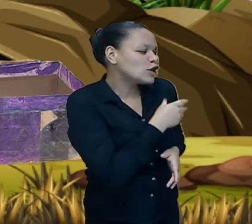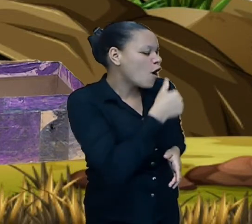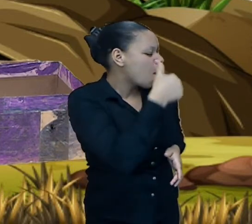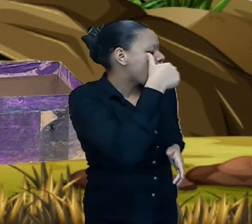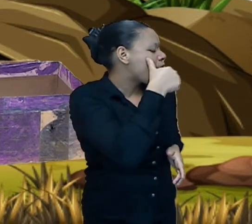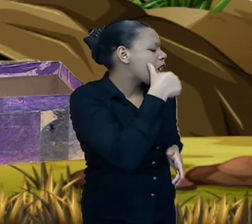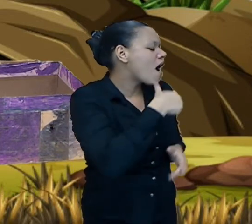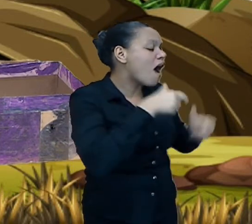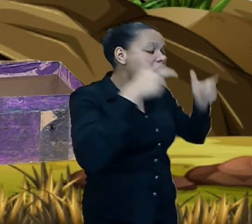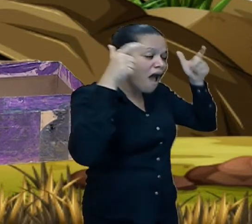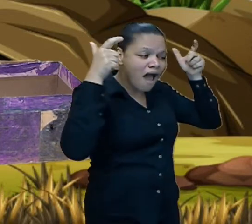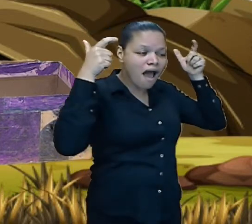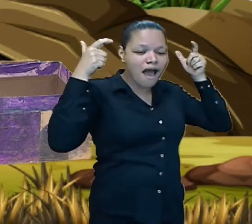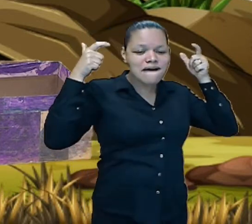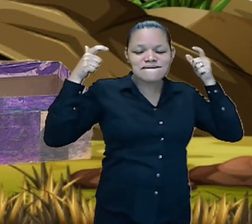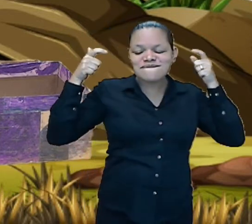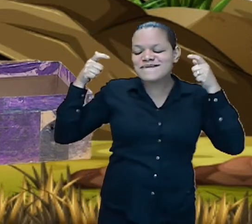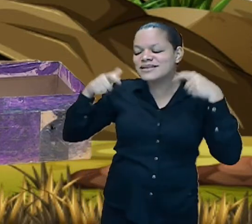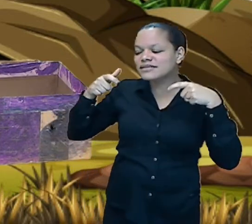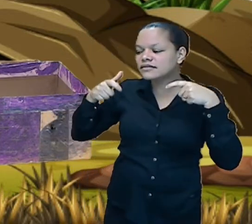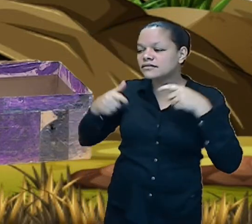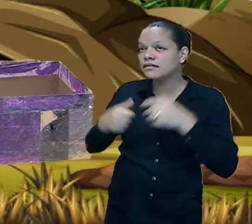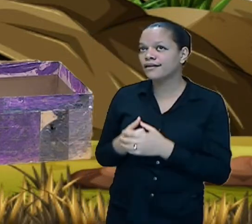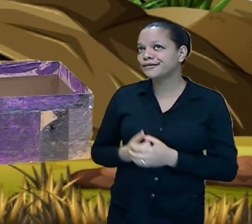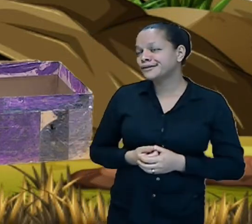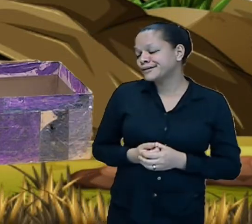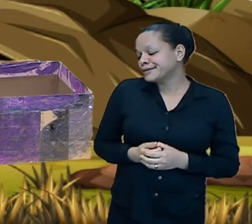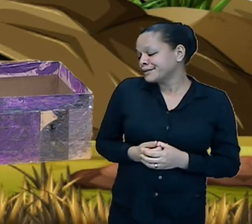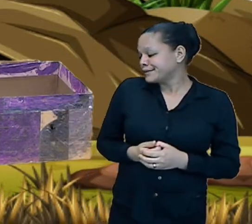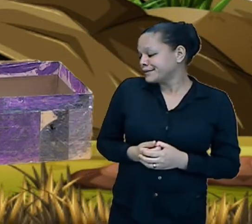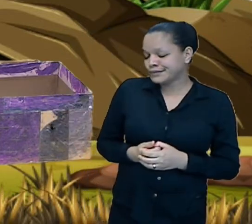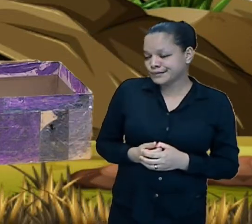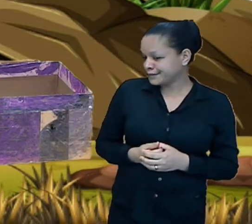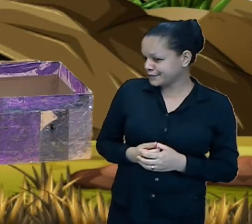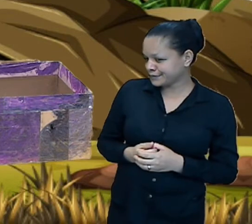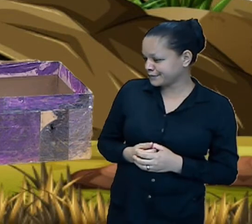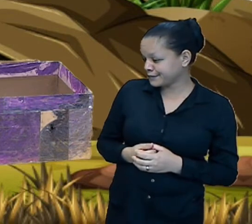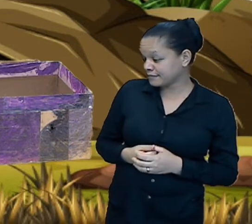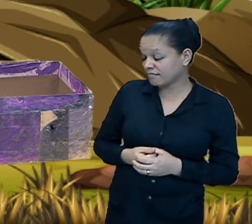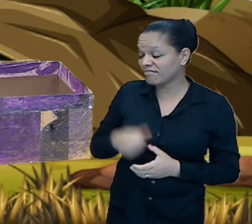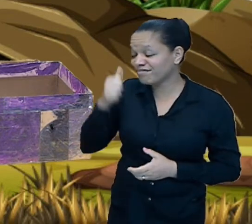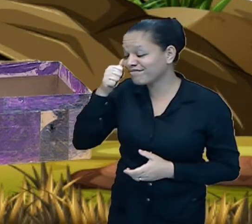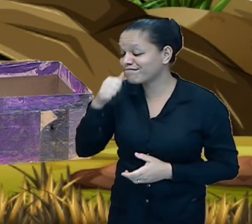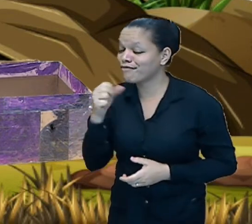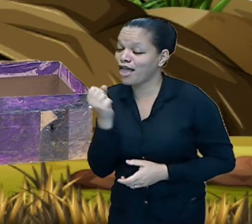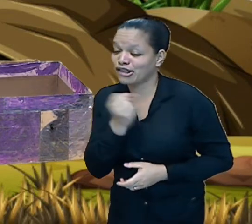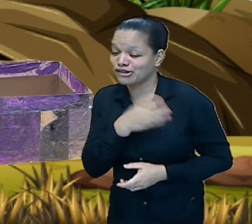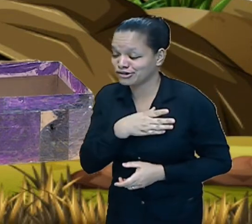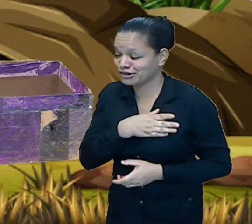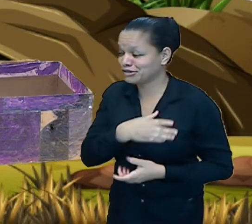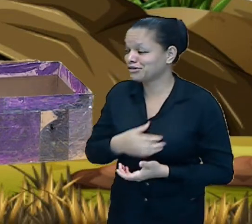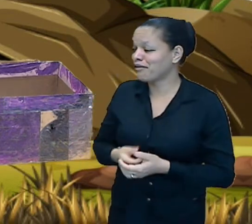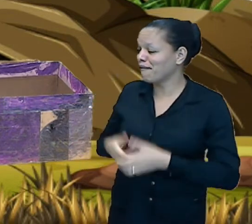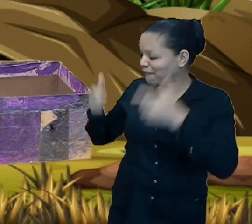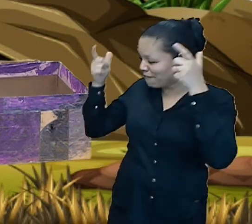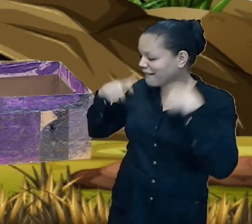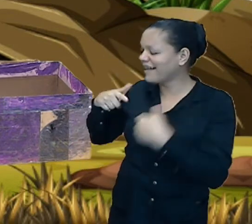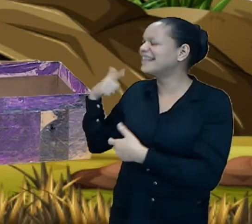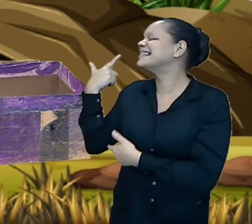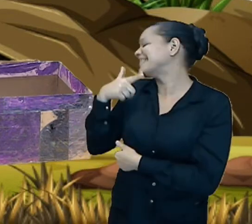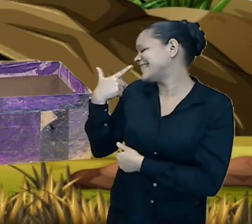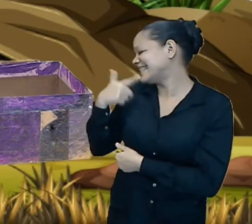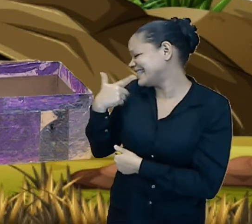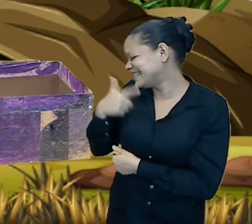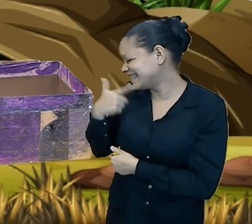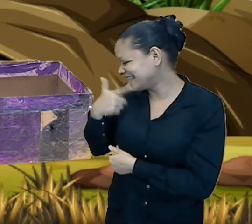monstruosa princesa nessa hora a princesa já estava caída no canto de tanto rir